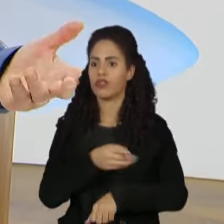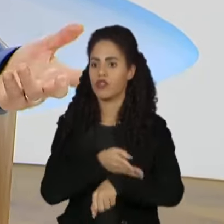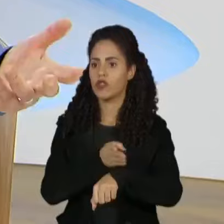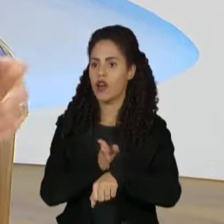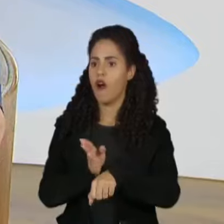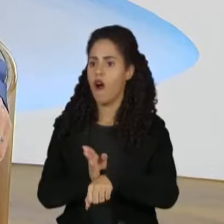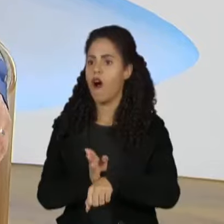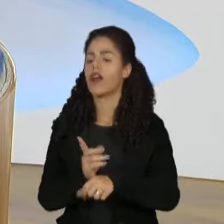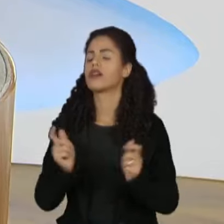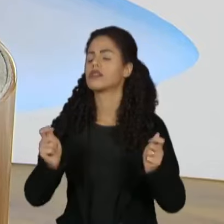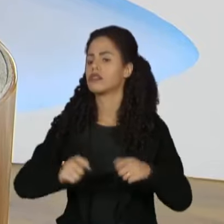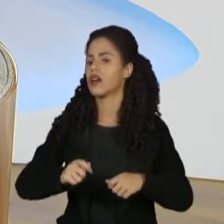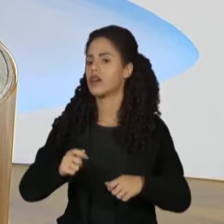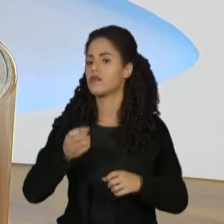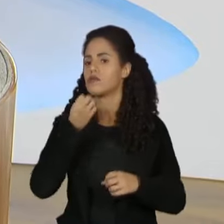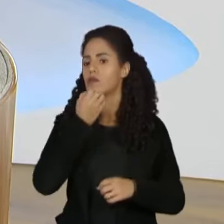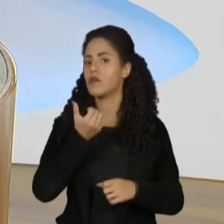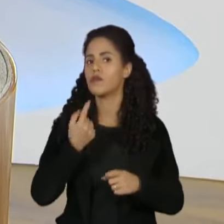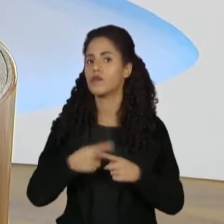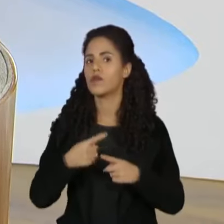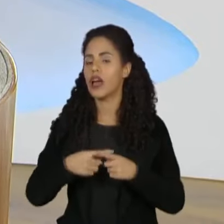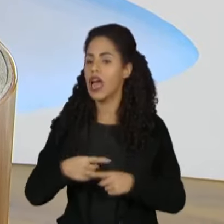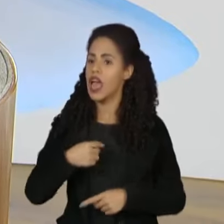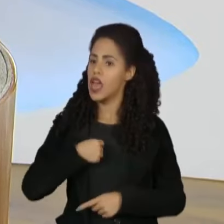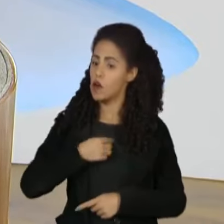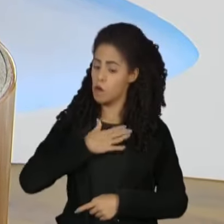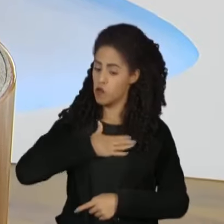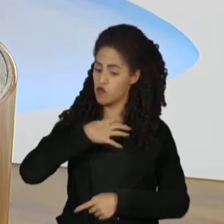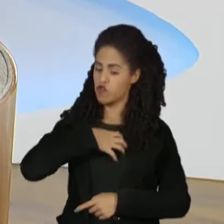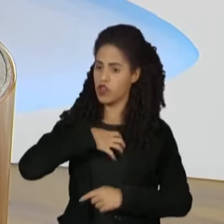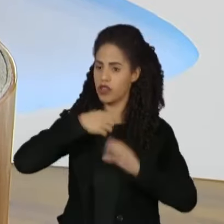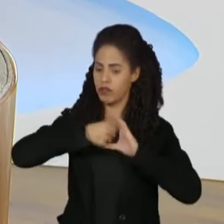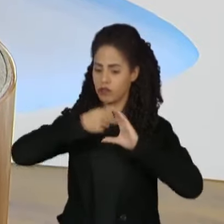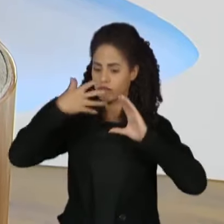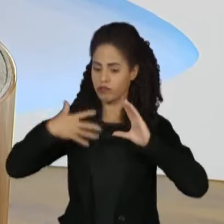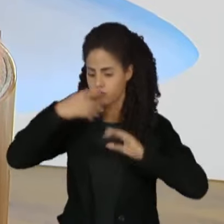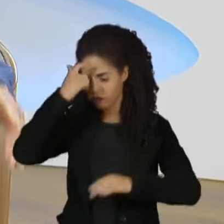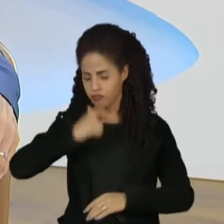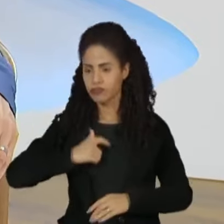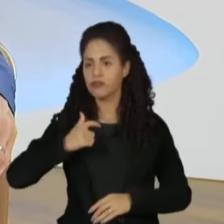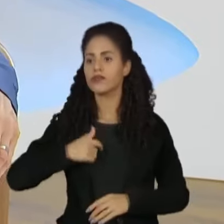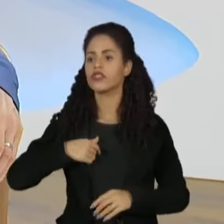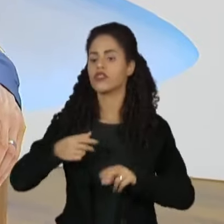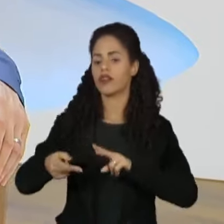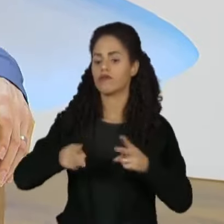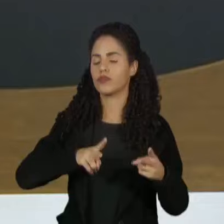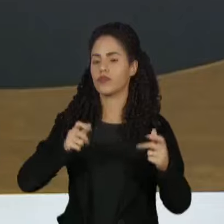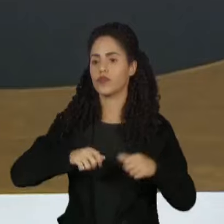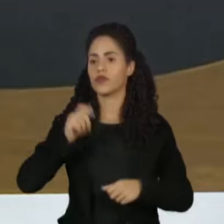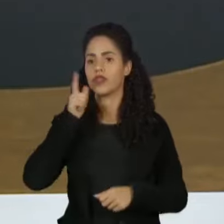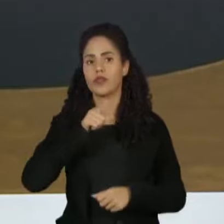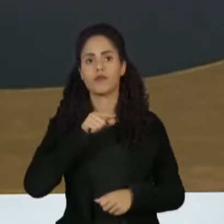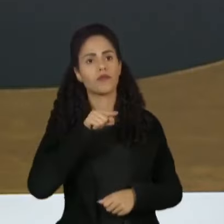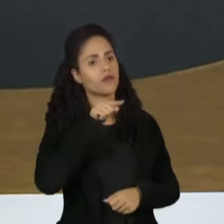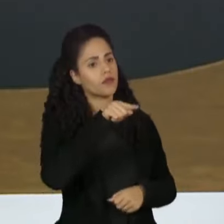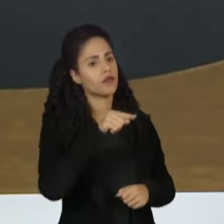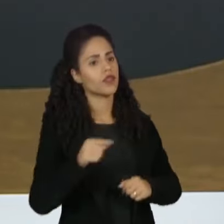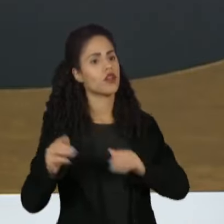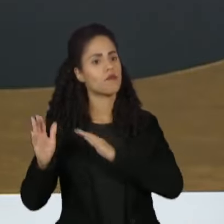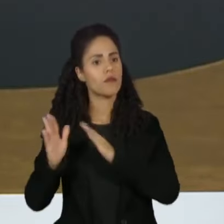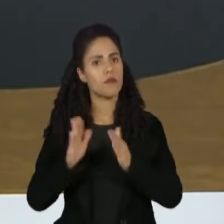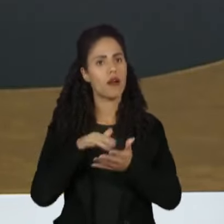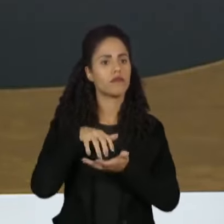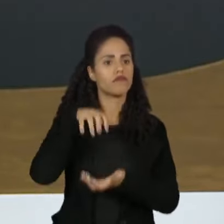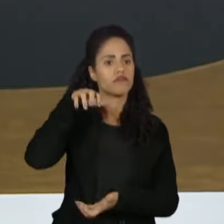possível, porque eu tenho já uma característica que eu estou no meio do caminho. Mas, para você, essa coisa do processo de